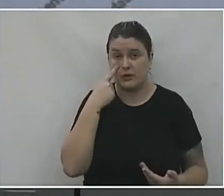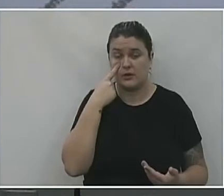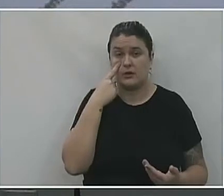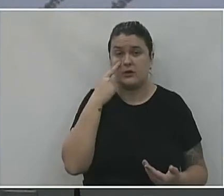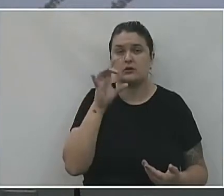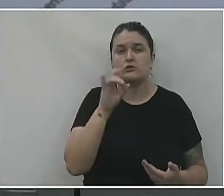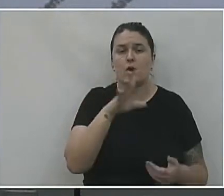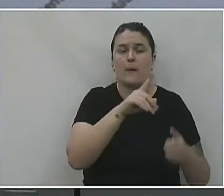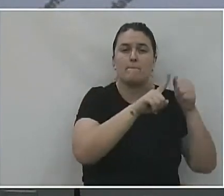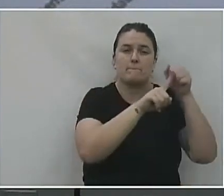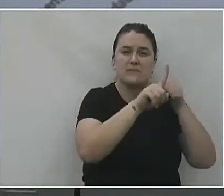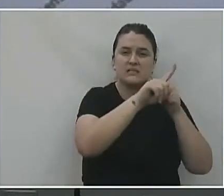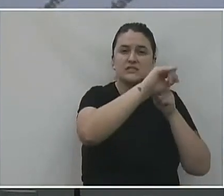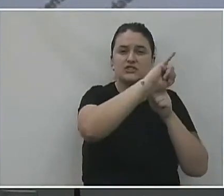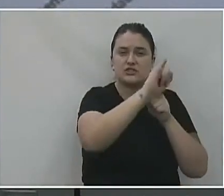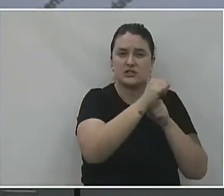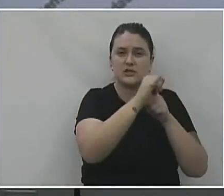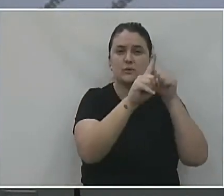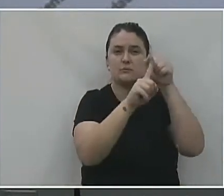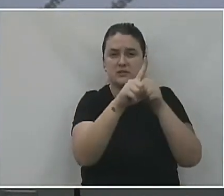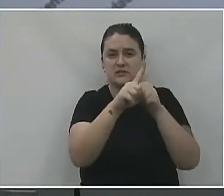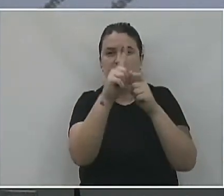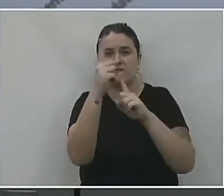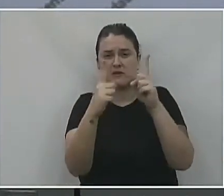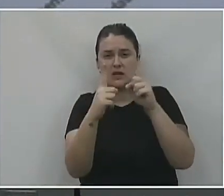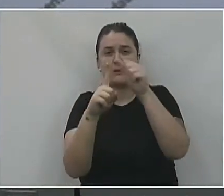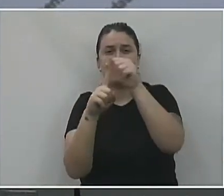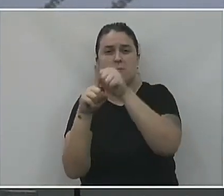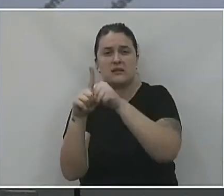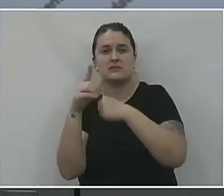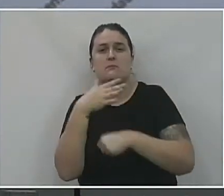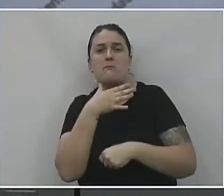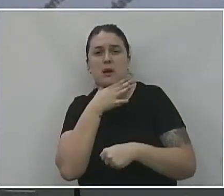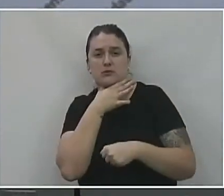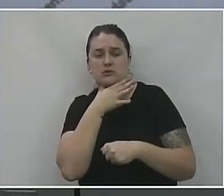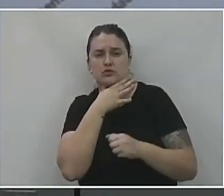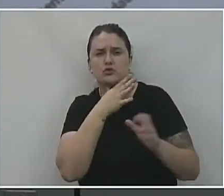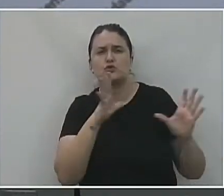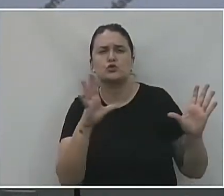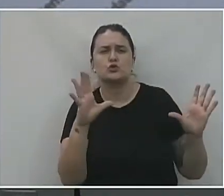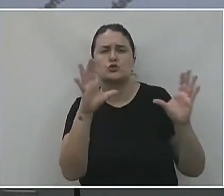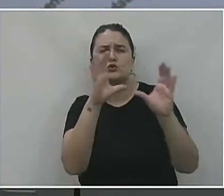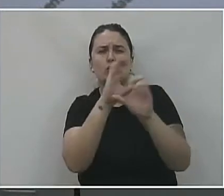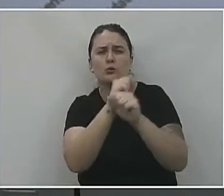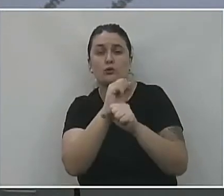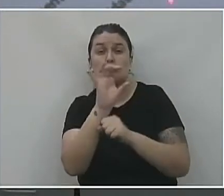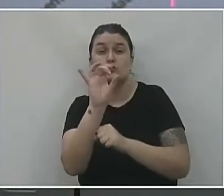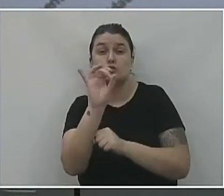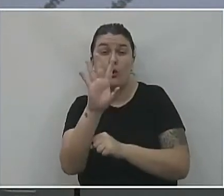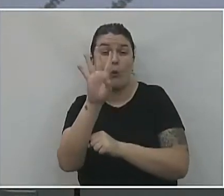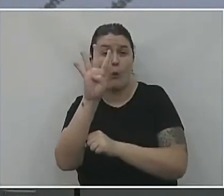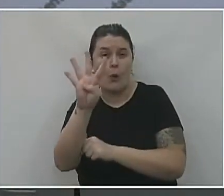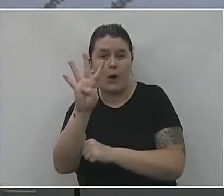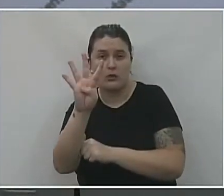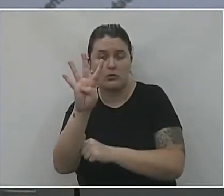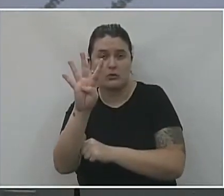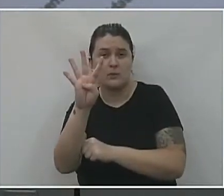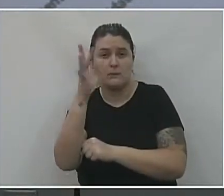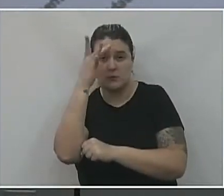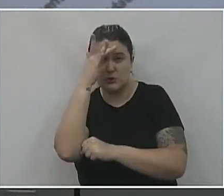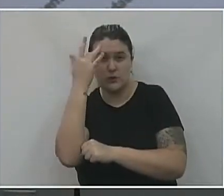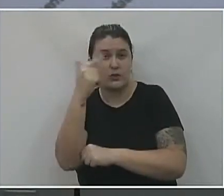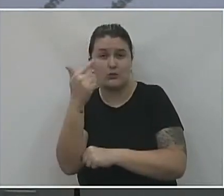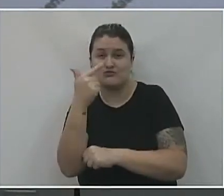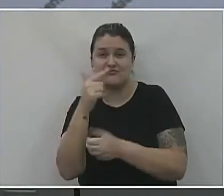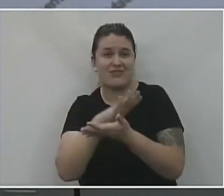só de janeiro, fevereiro e março, De todos esses óbitos aqui, somente quatro deles não tinham comorbidades. O